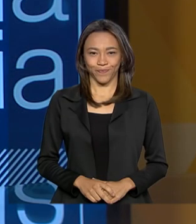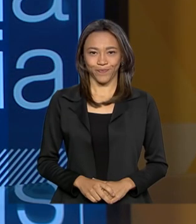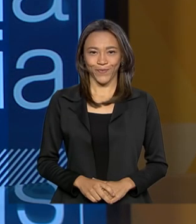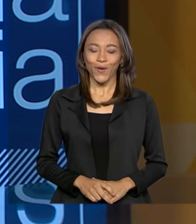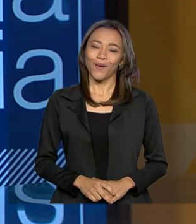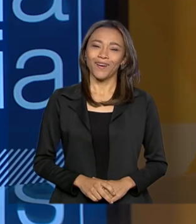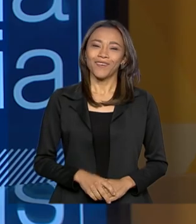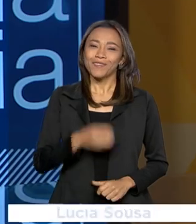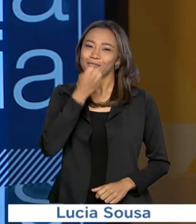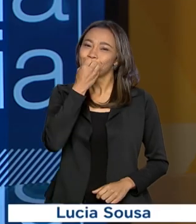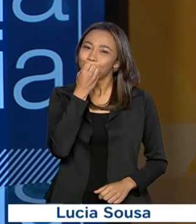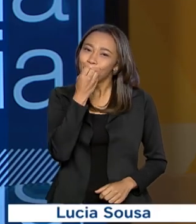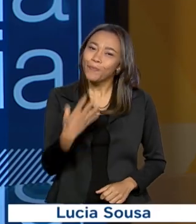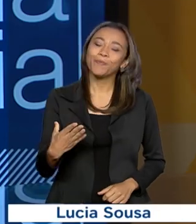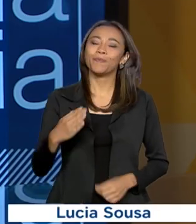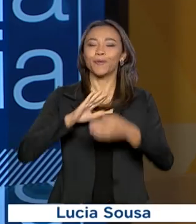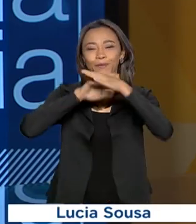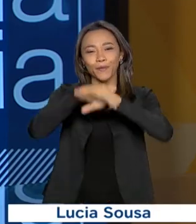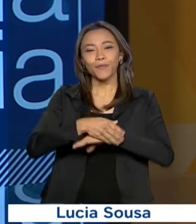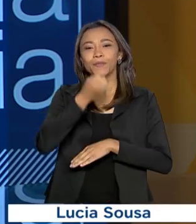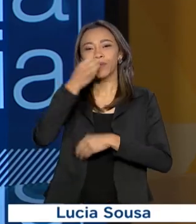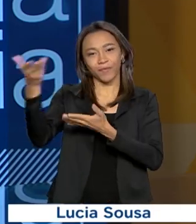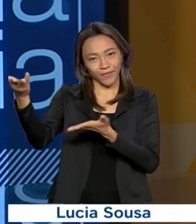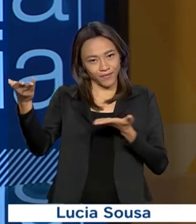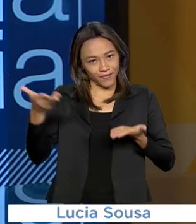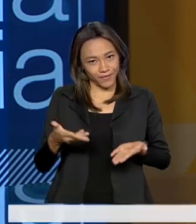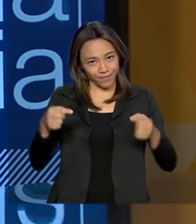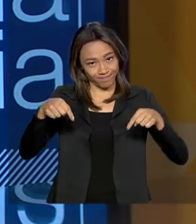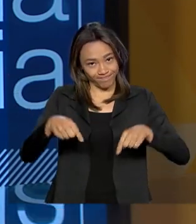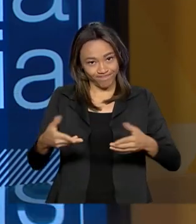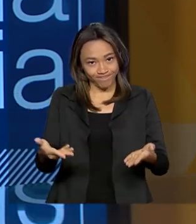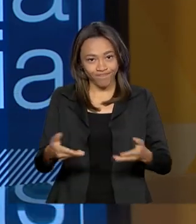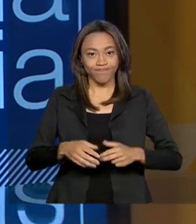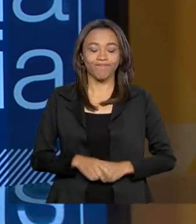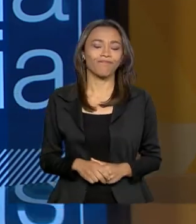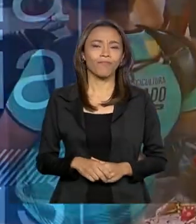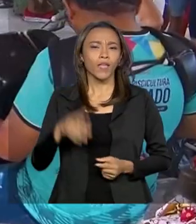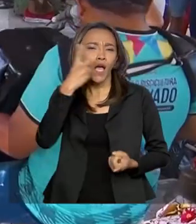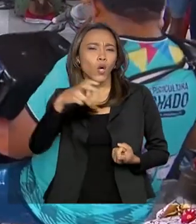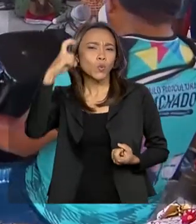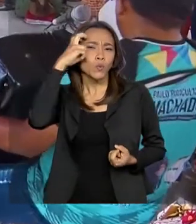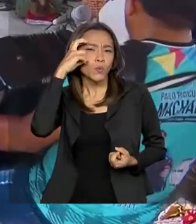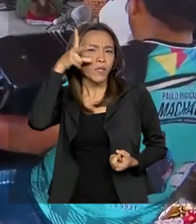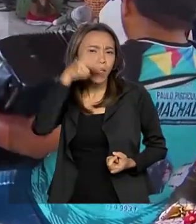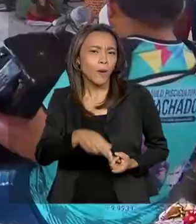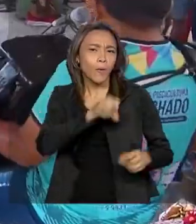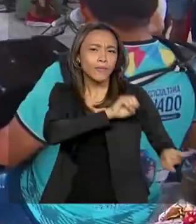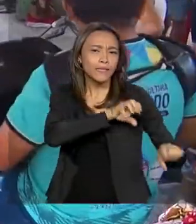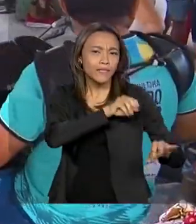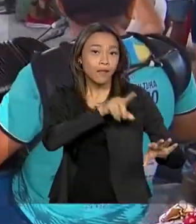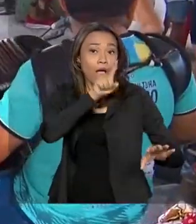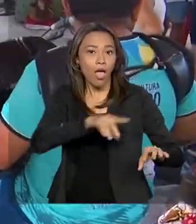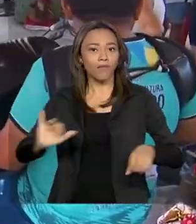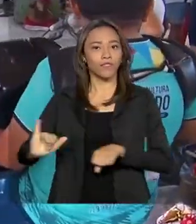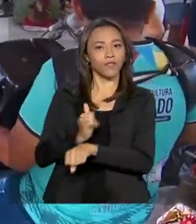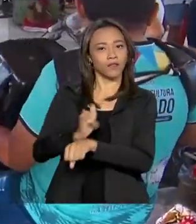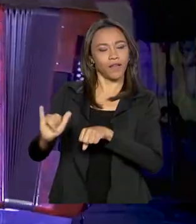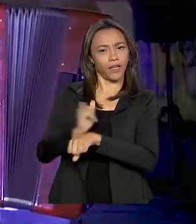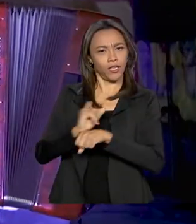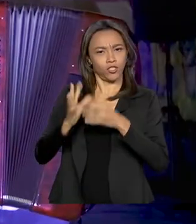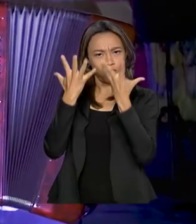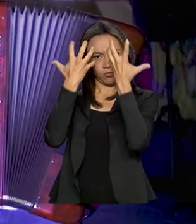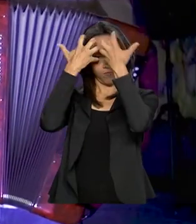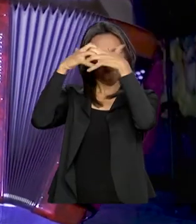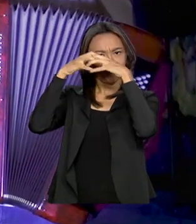Olá, boa noite e seja bem-vindo ao Brasil em Pauta. Cultura, assim como educação, é instrumento de formação